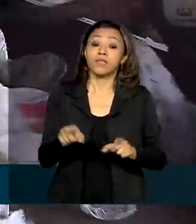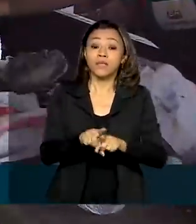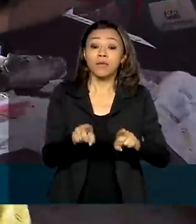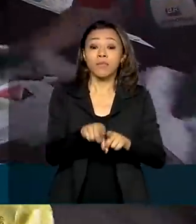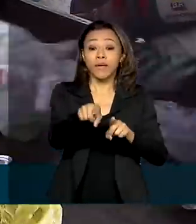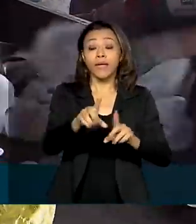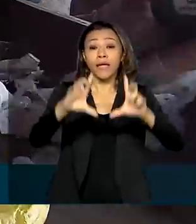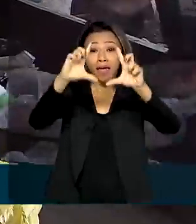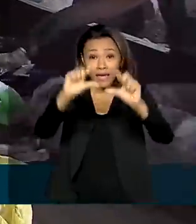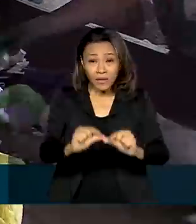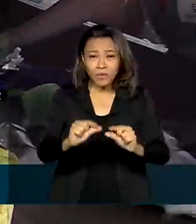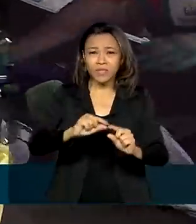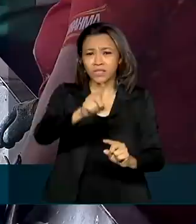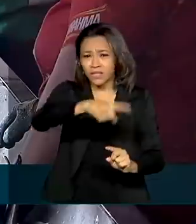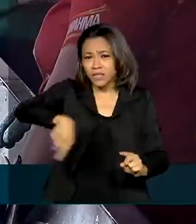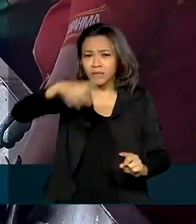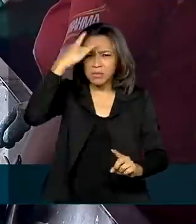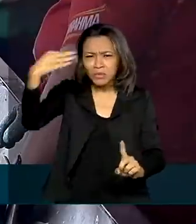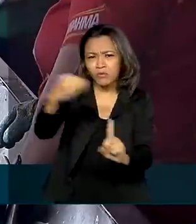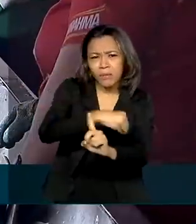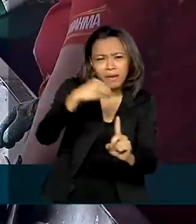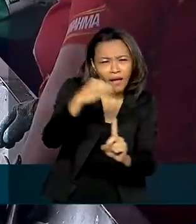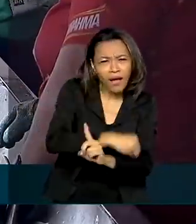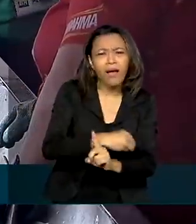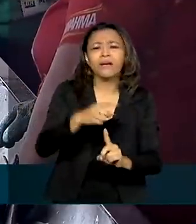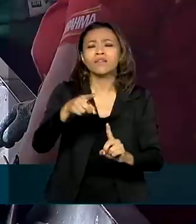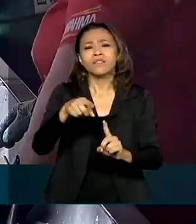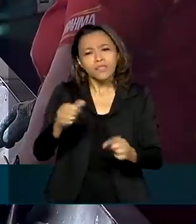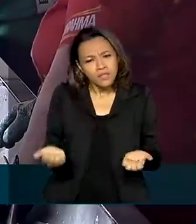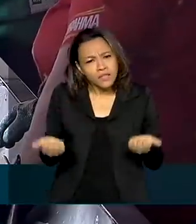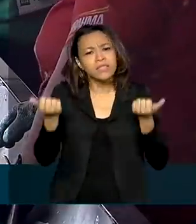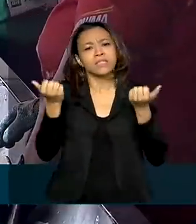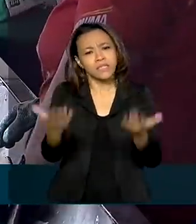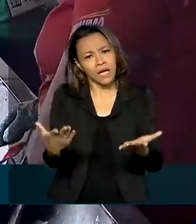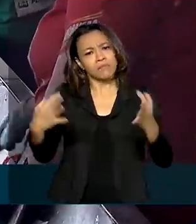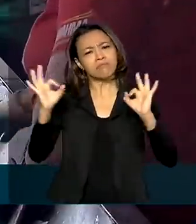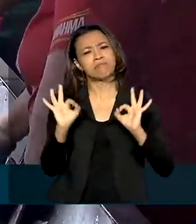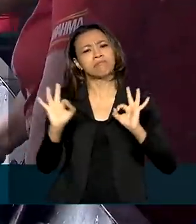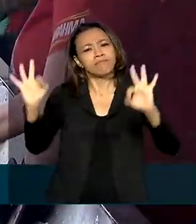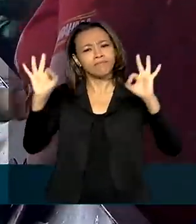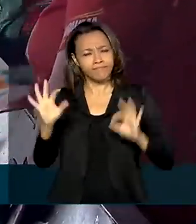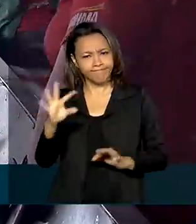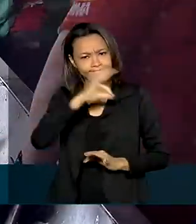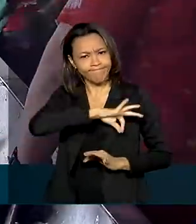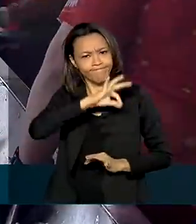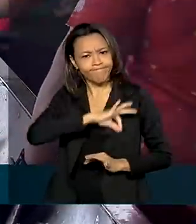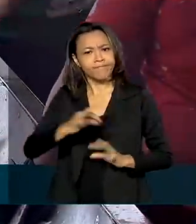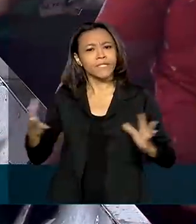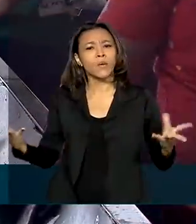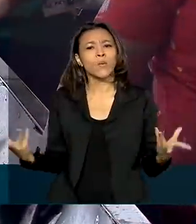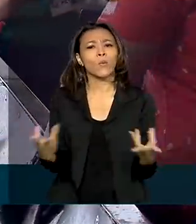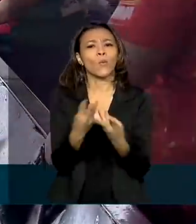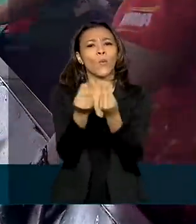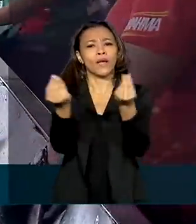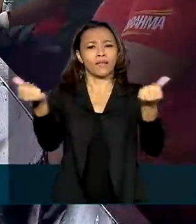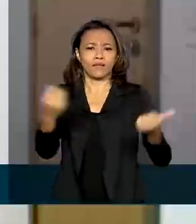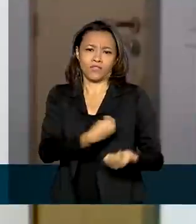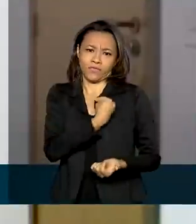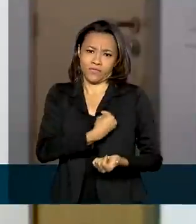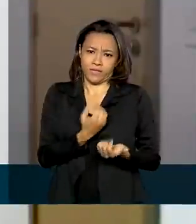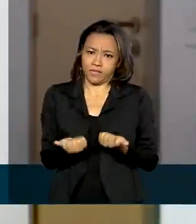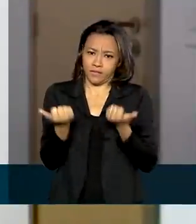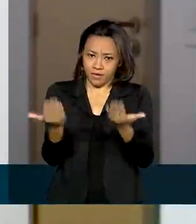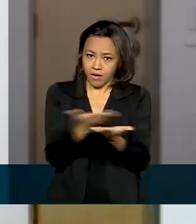vulnerabilidade dos catadores e garantir a devida remuneração e melhoria da qualidade de vida da classe.